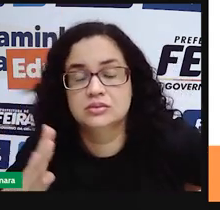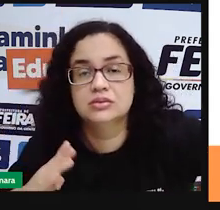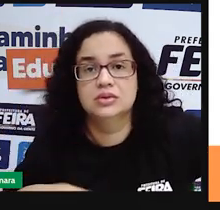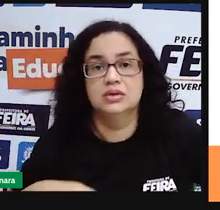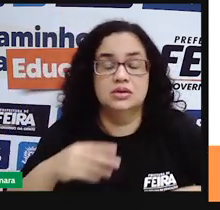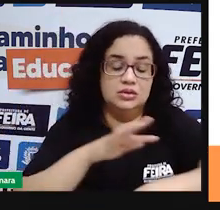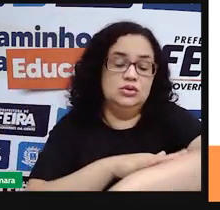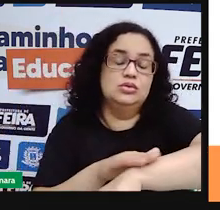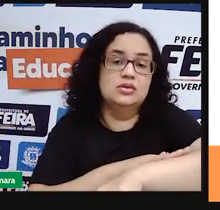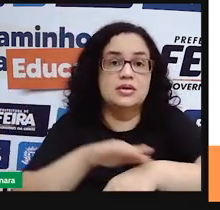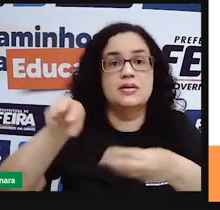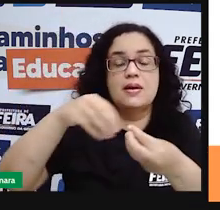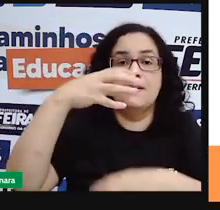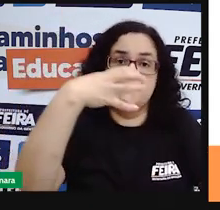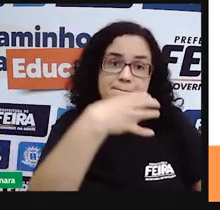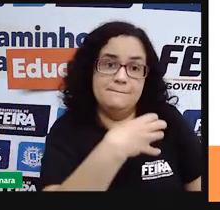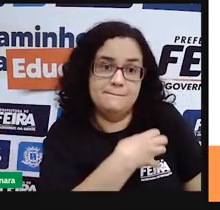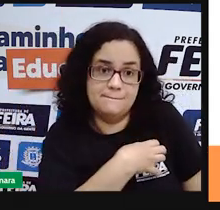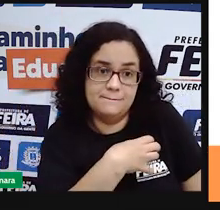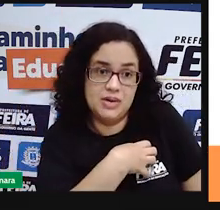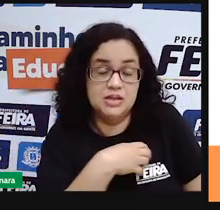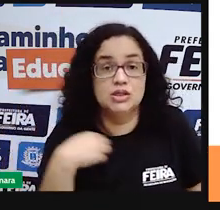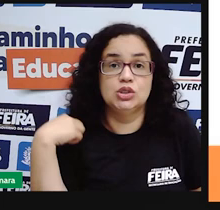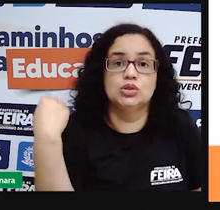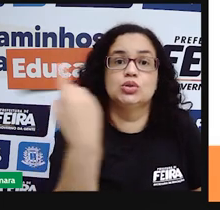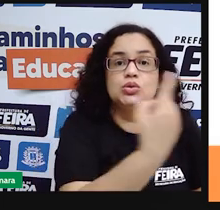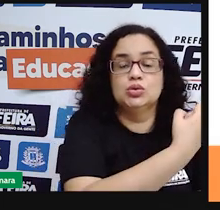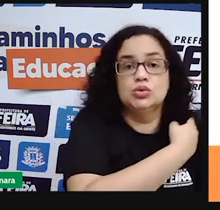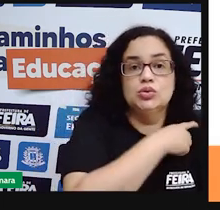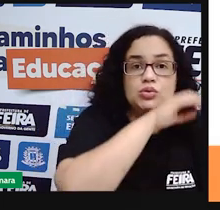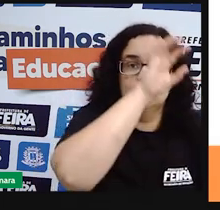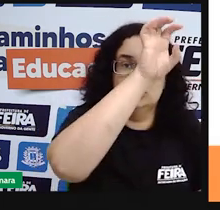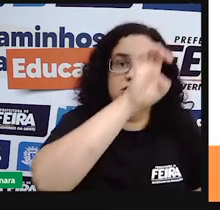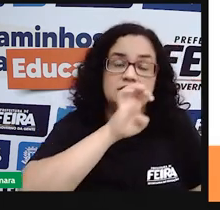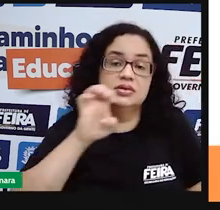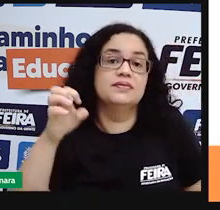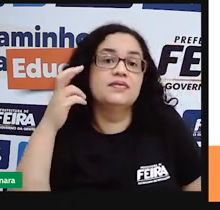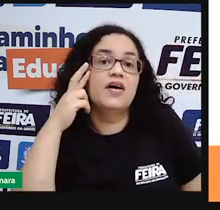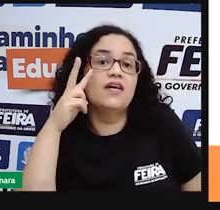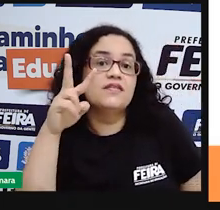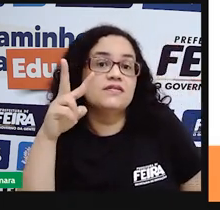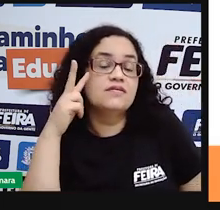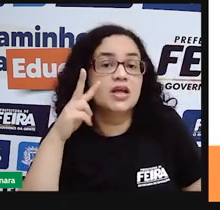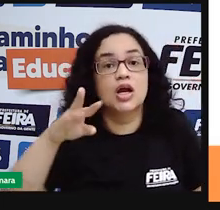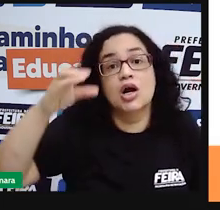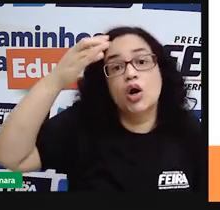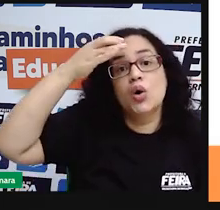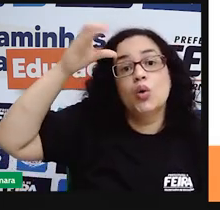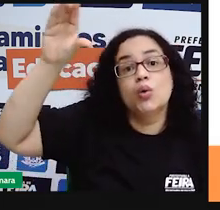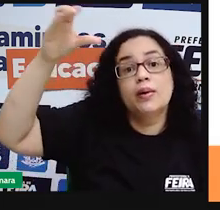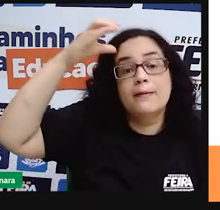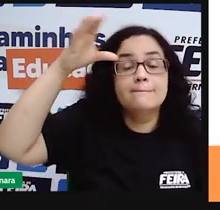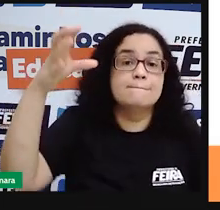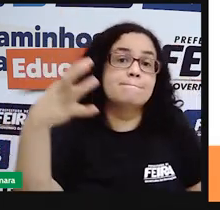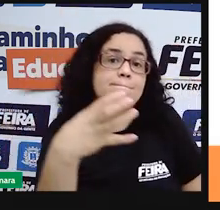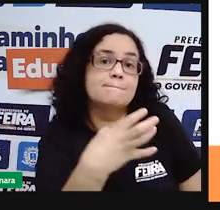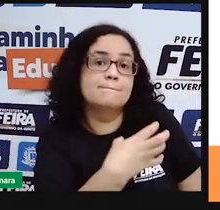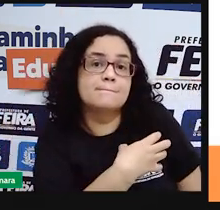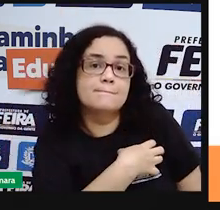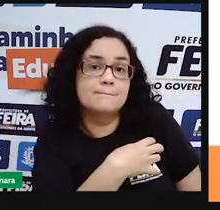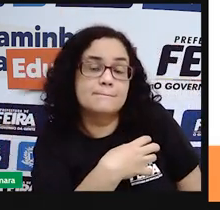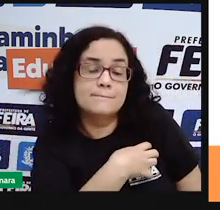da Bahia, né? Do nosso estado. E a gente viu o quanto é rica culturalmente a Bahia devido aí às